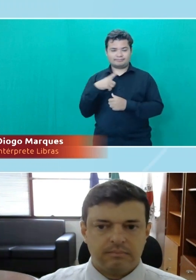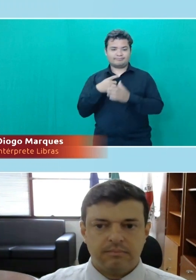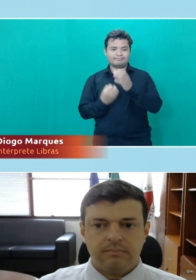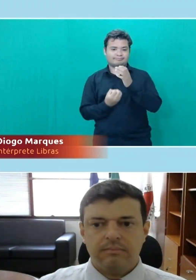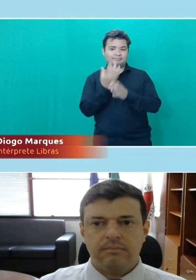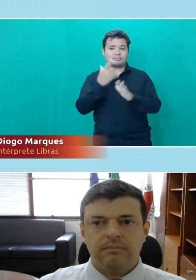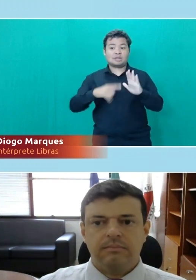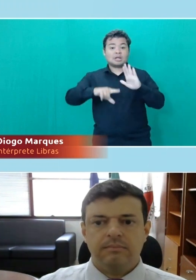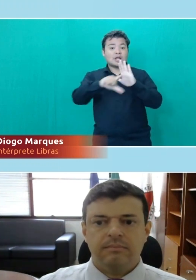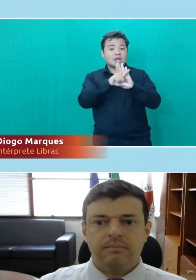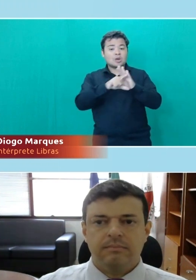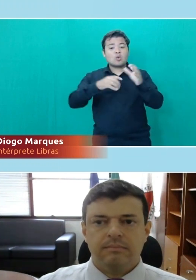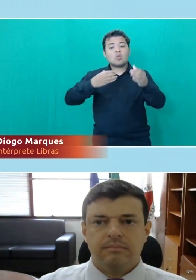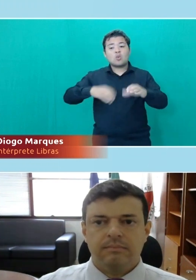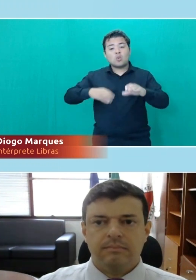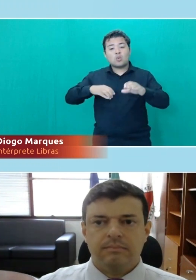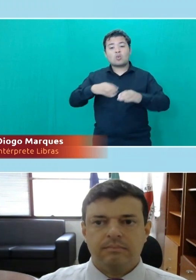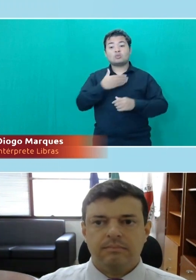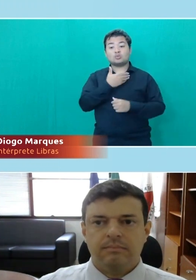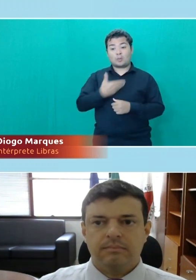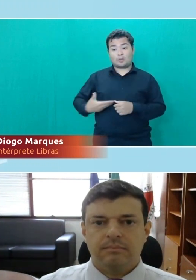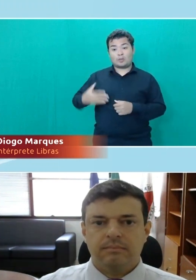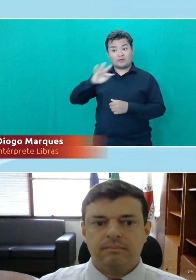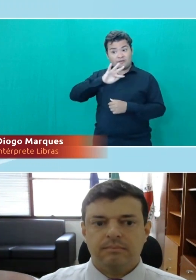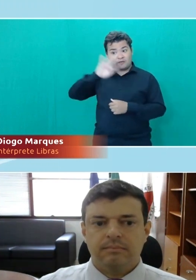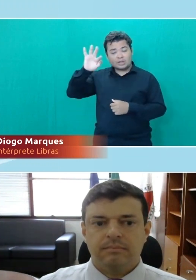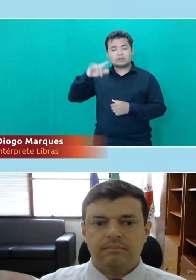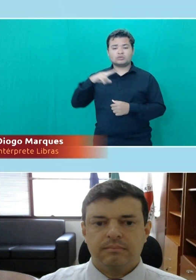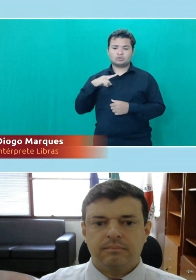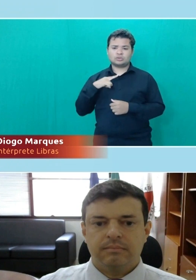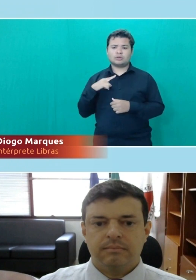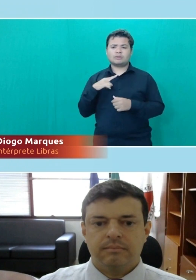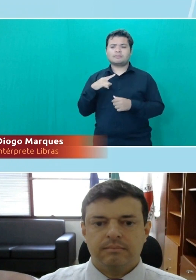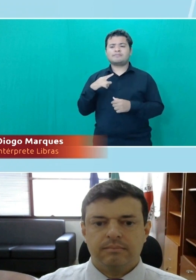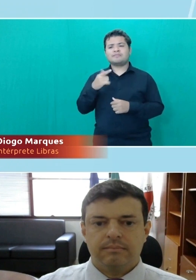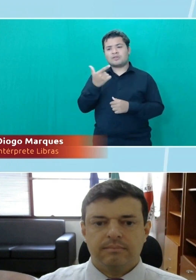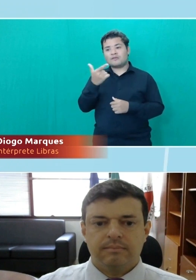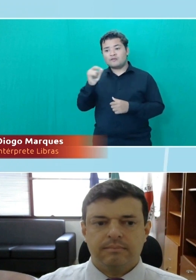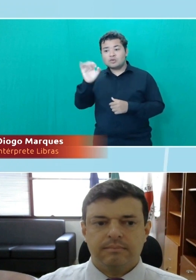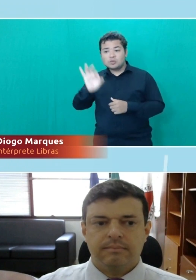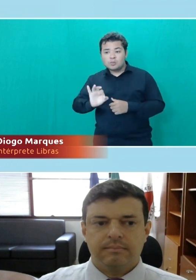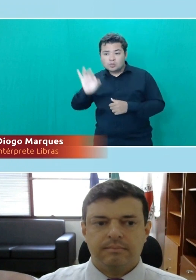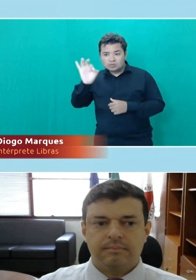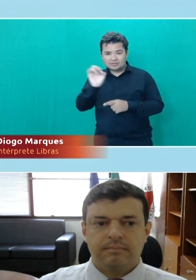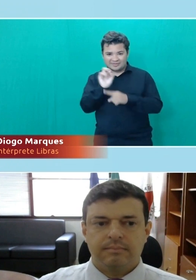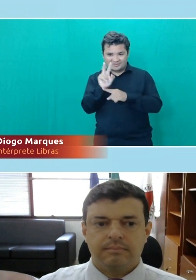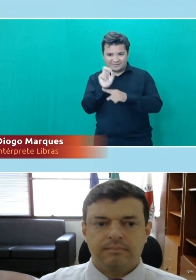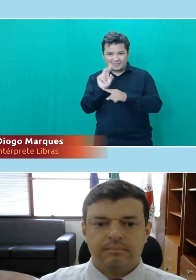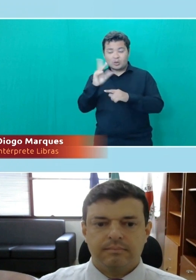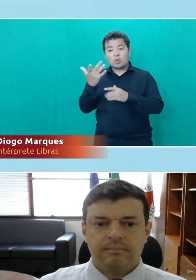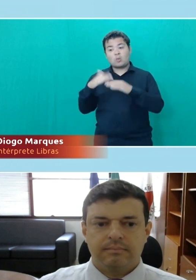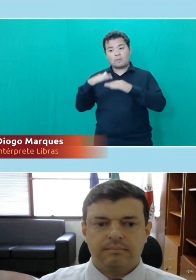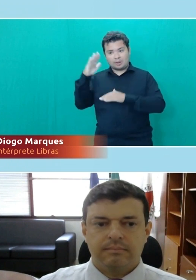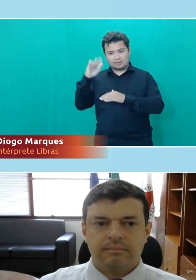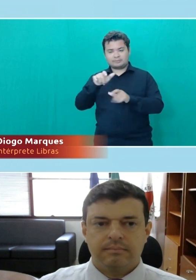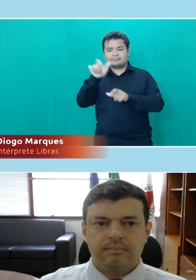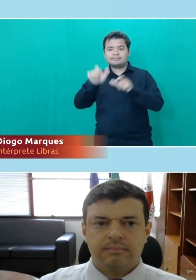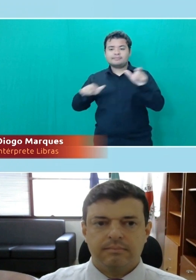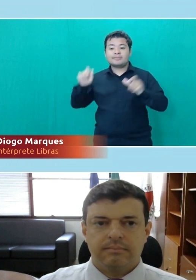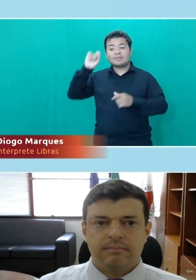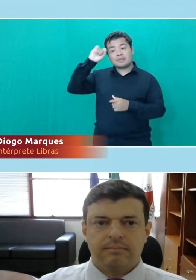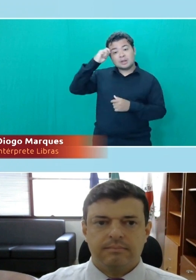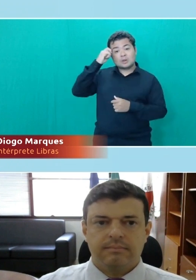concursos públicos federais reservassem ao menos 20% das vagas para pessoas negras, pardas e